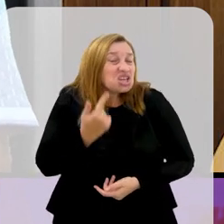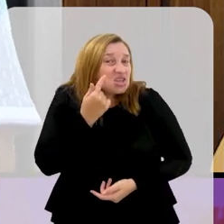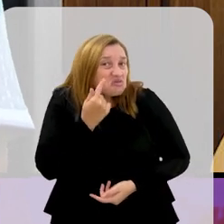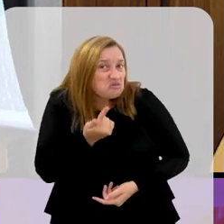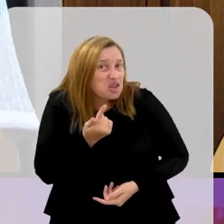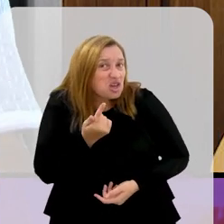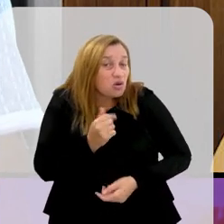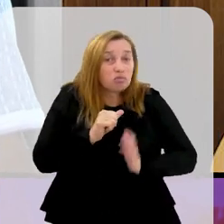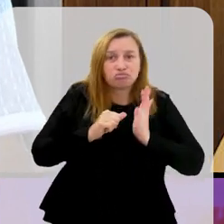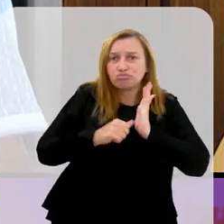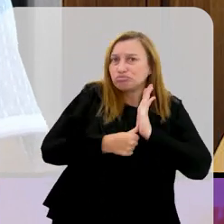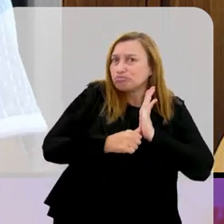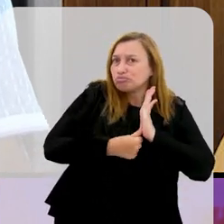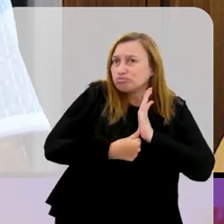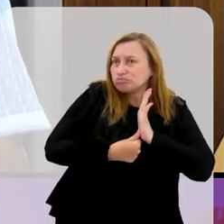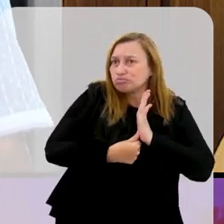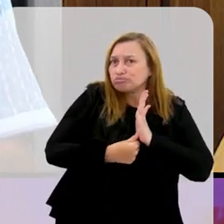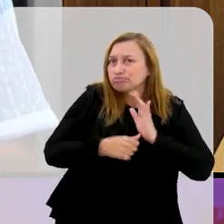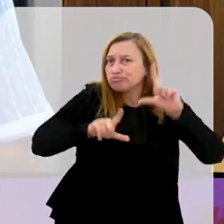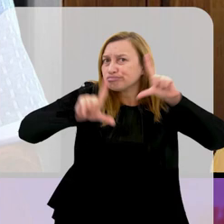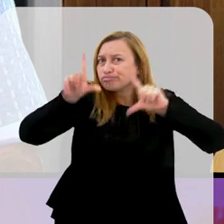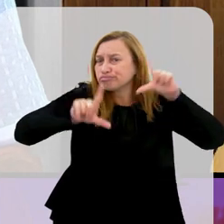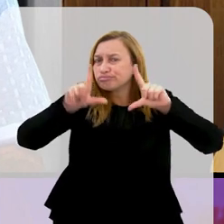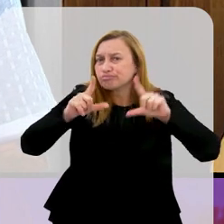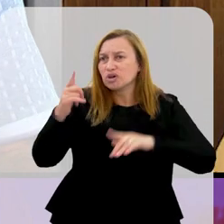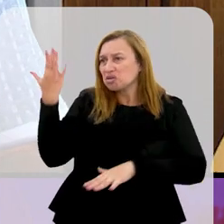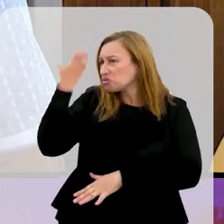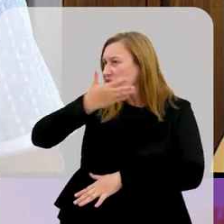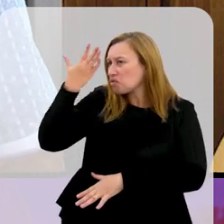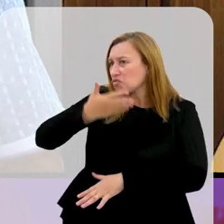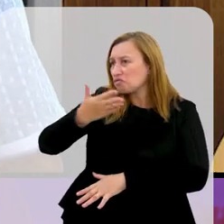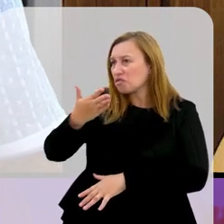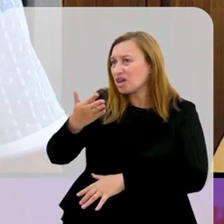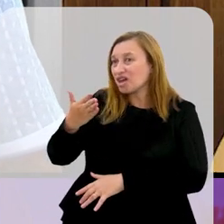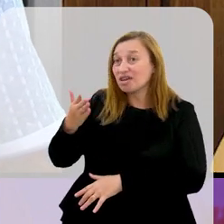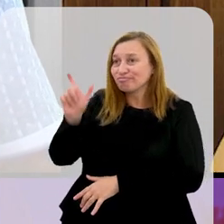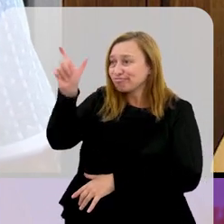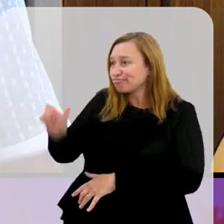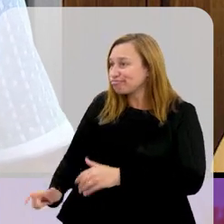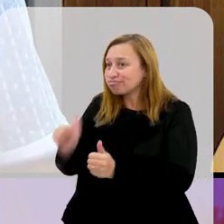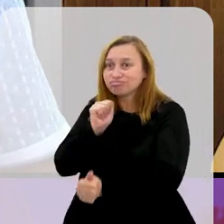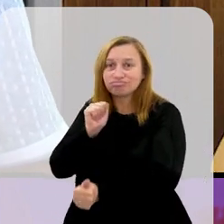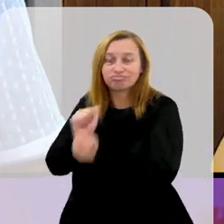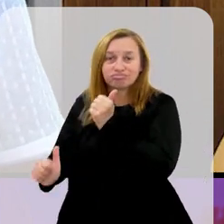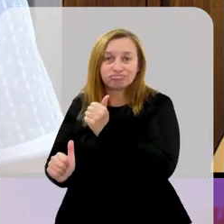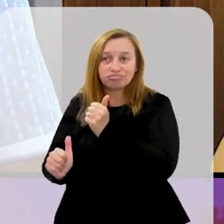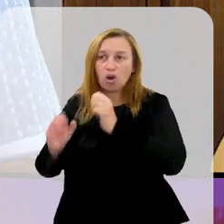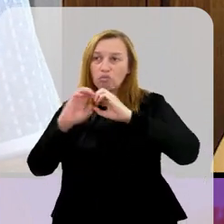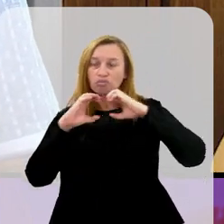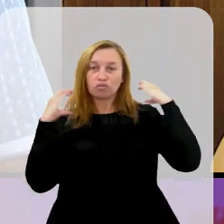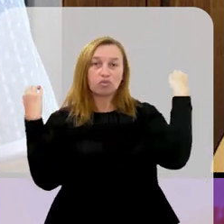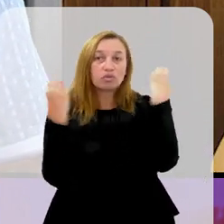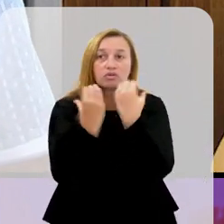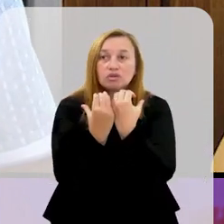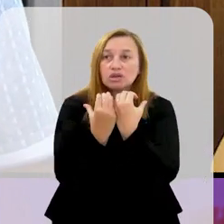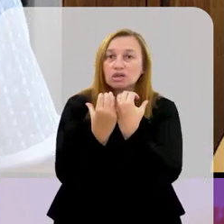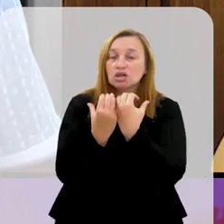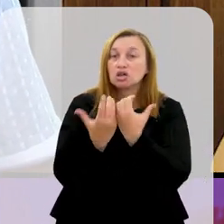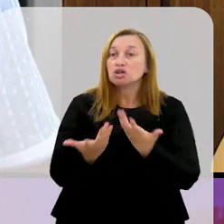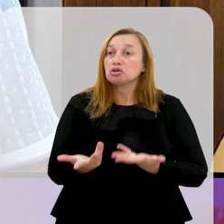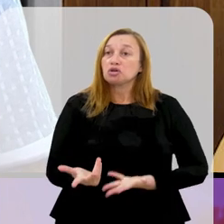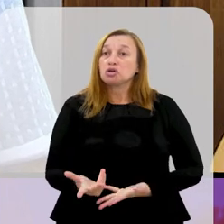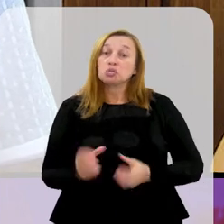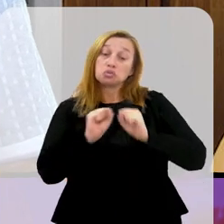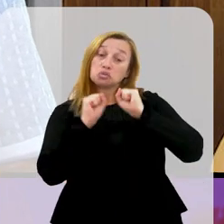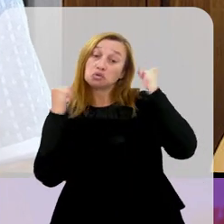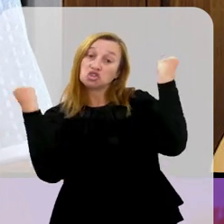tendo que ver o seu time pela televisão, não vê o seu ídolo no Maracanã, não vê o seu ídolo em